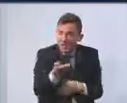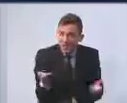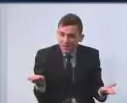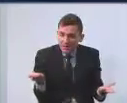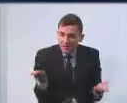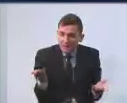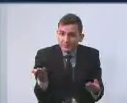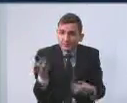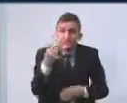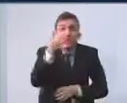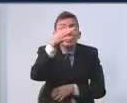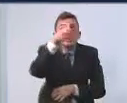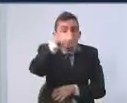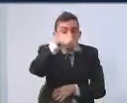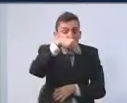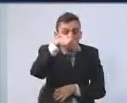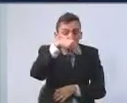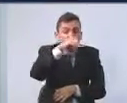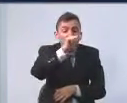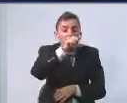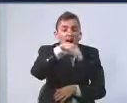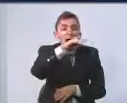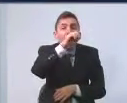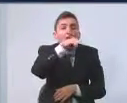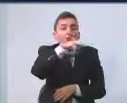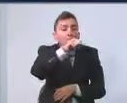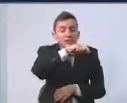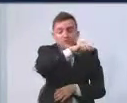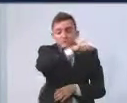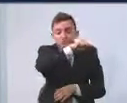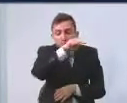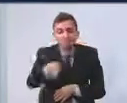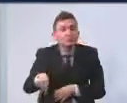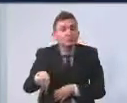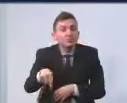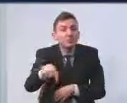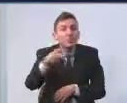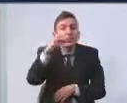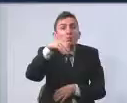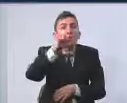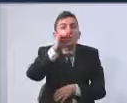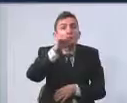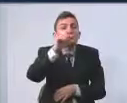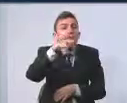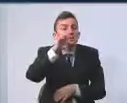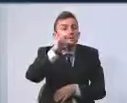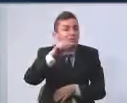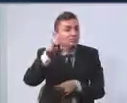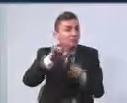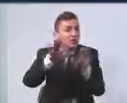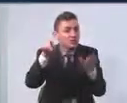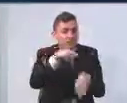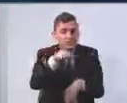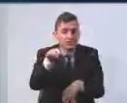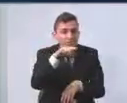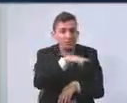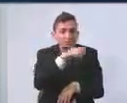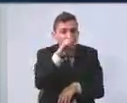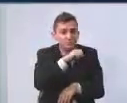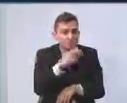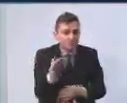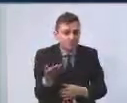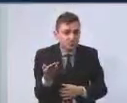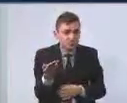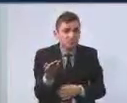da Estação Armênia e está na Ponte Grande, na cidade de Guarulhos. Outro dado importante,